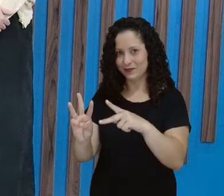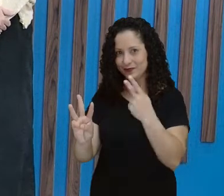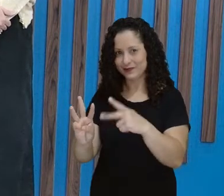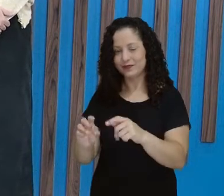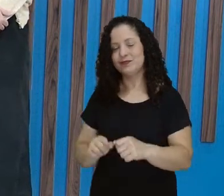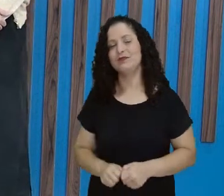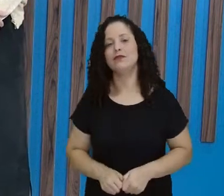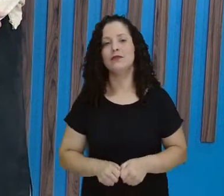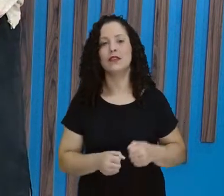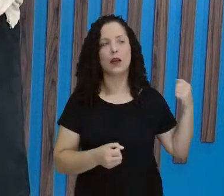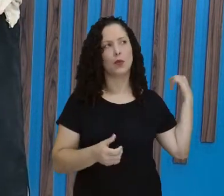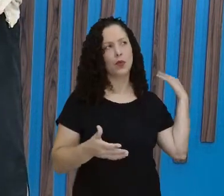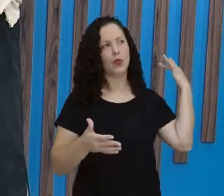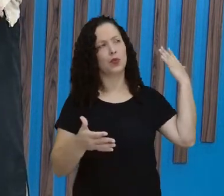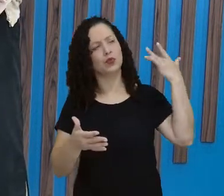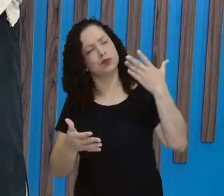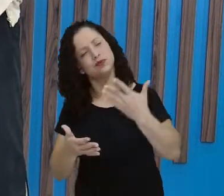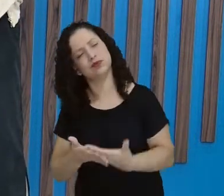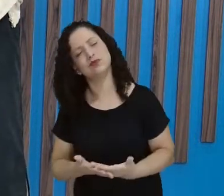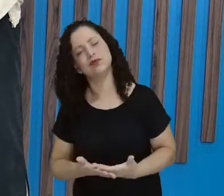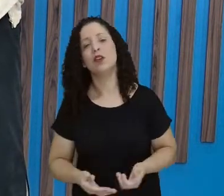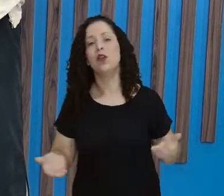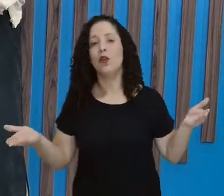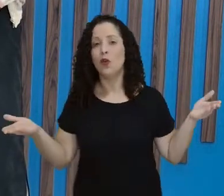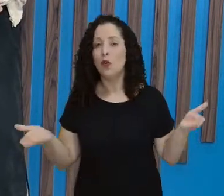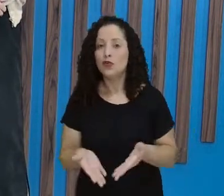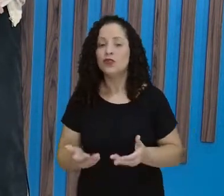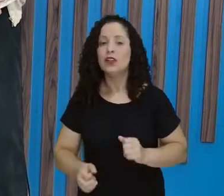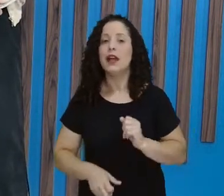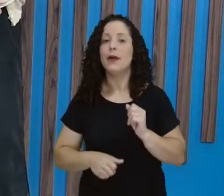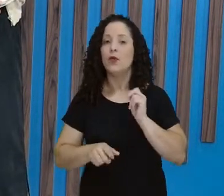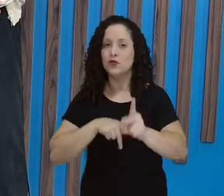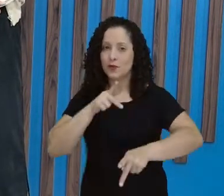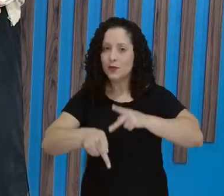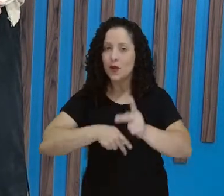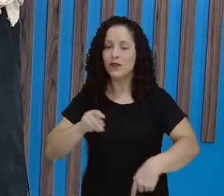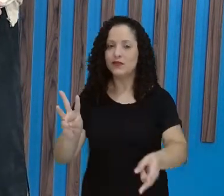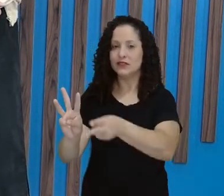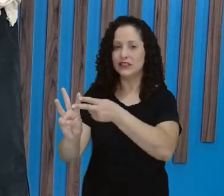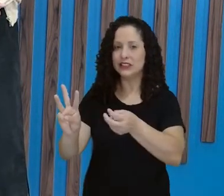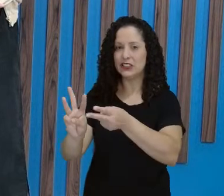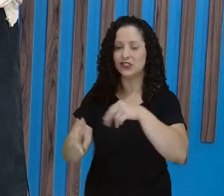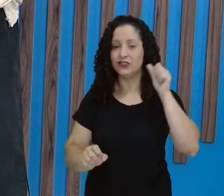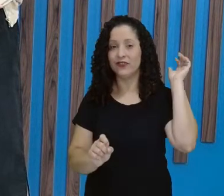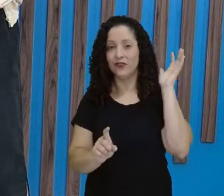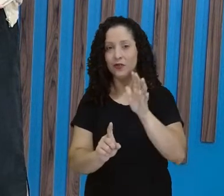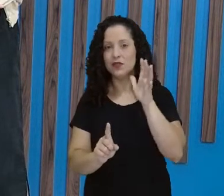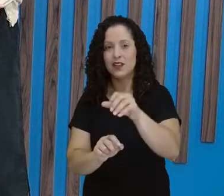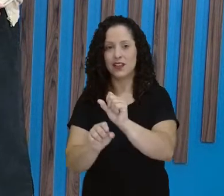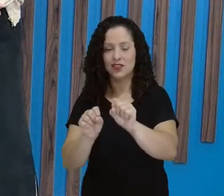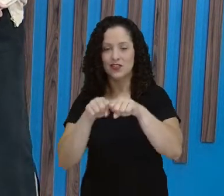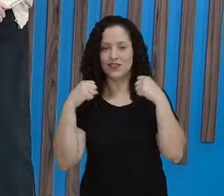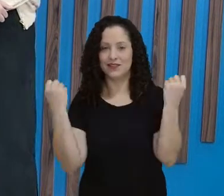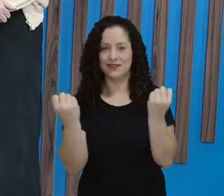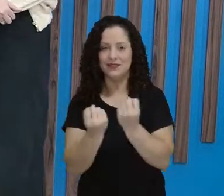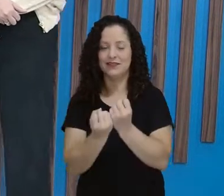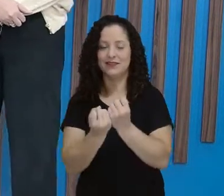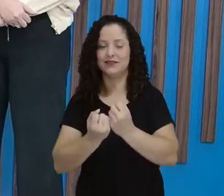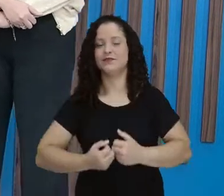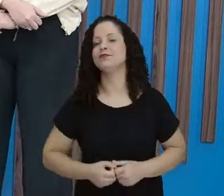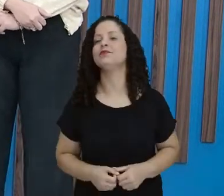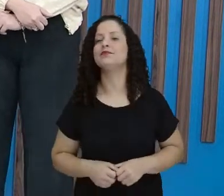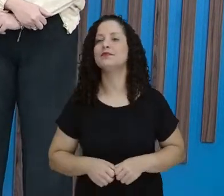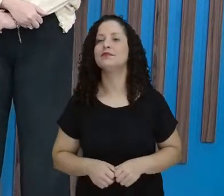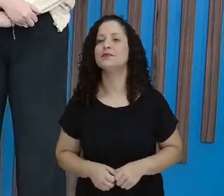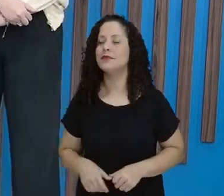contribui até hoje de forma fantástica para a construção da nossa sociedade. E a gente vai falar um pouquinho sobre, ó, o que eu coloquei aí,